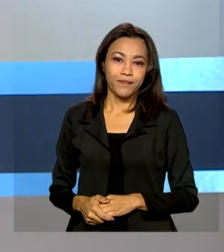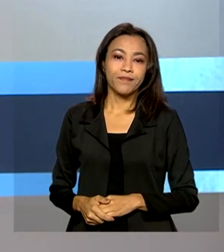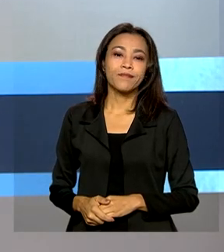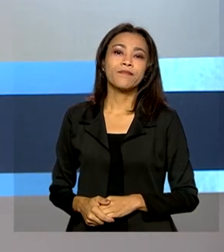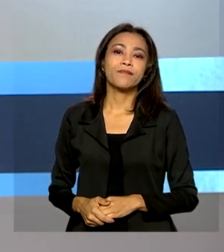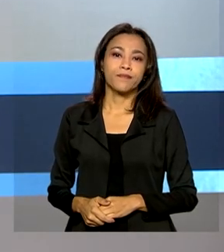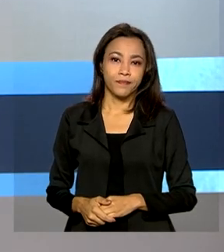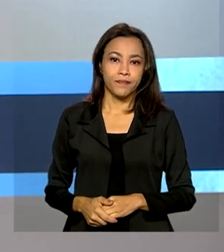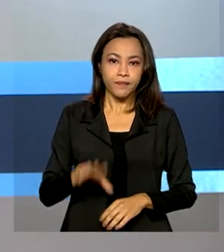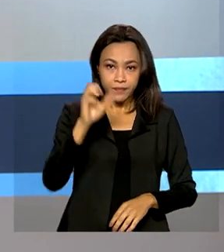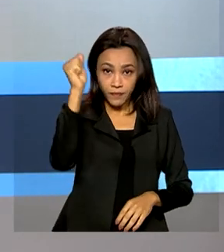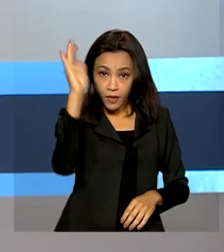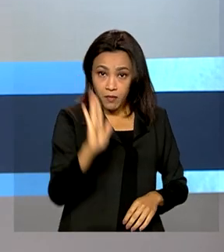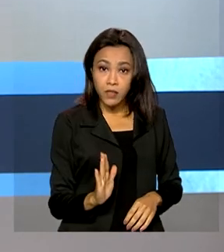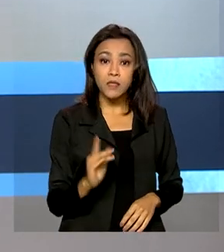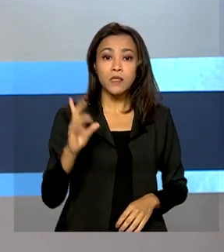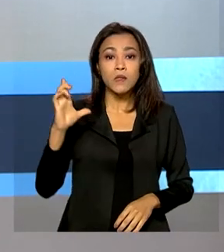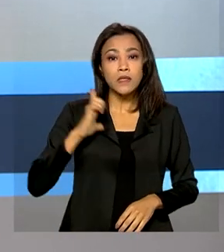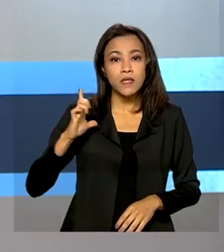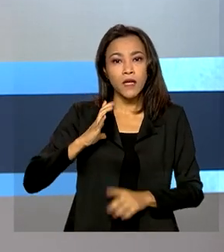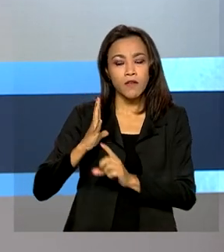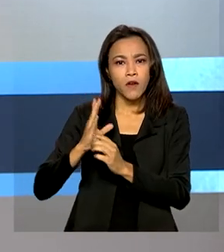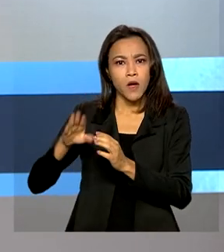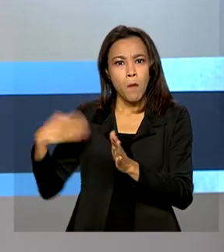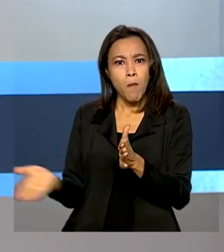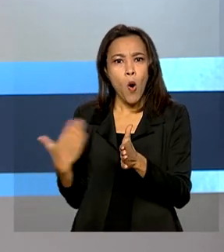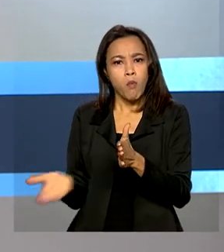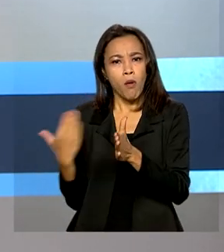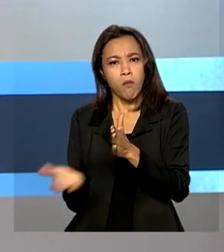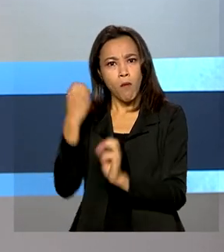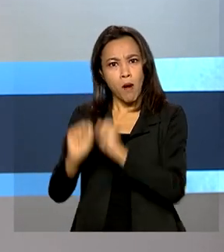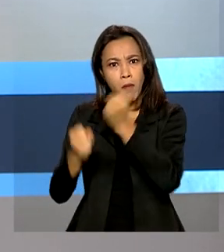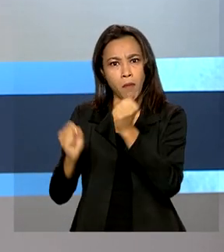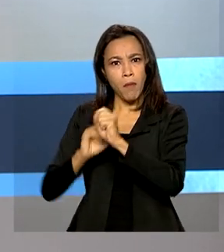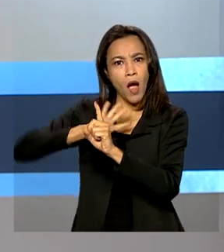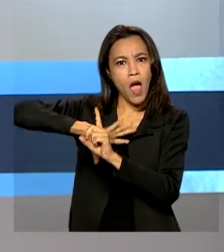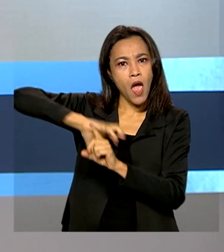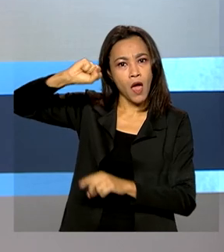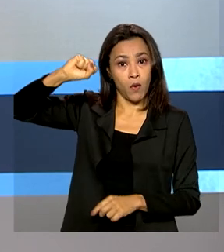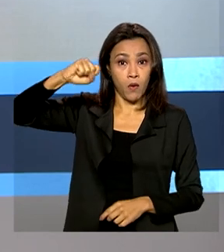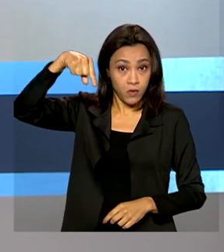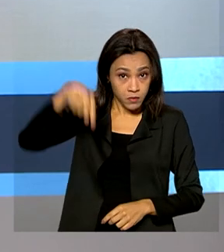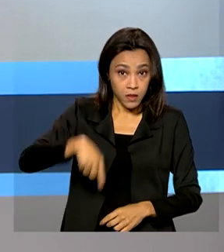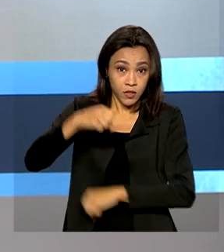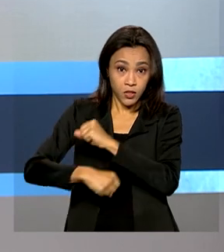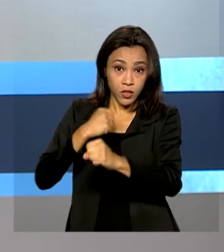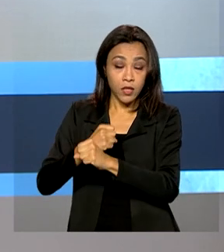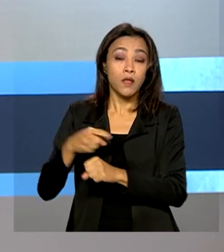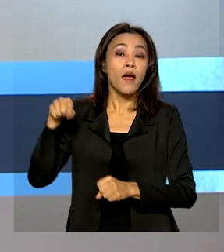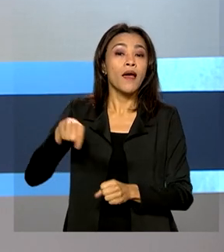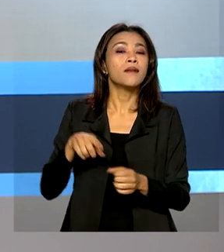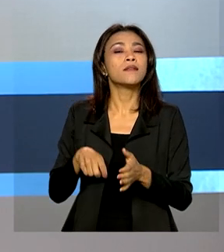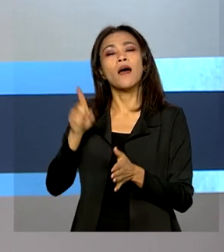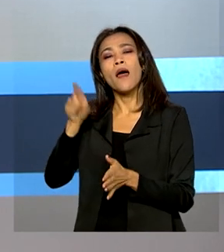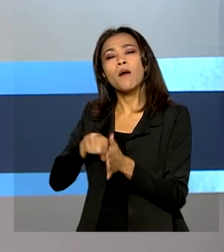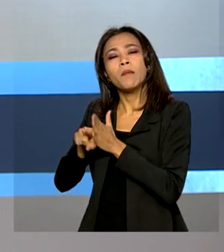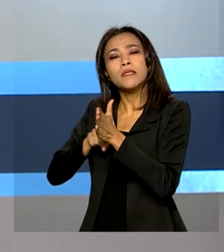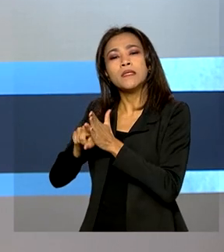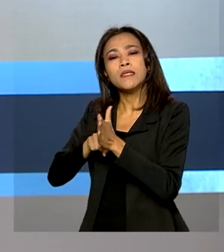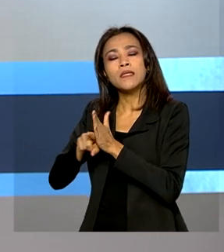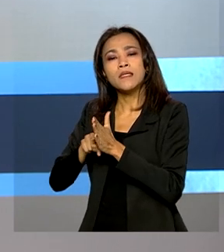O Brasil deve ter produção recorde de grãos neste ano. A previsão é do último levantamento da Companhia Nacional de